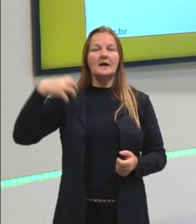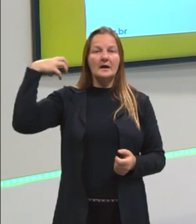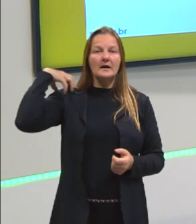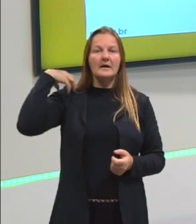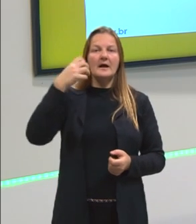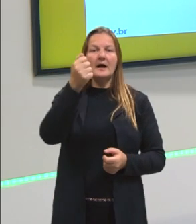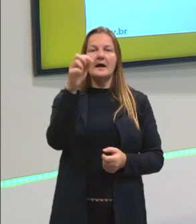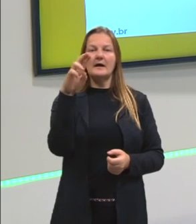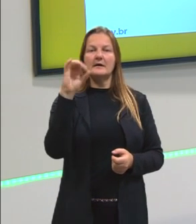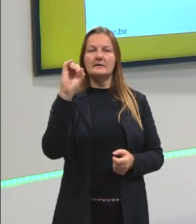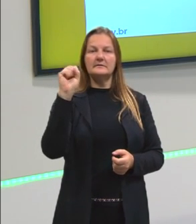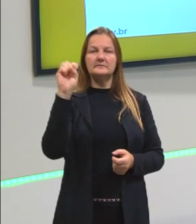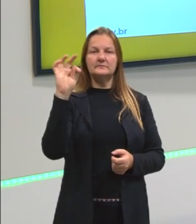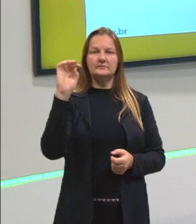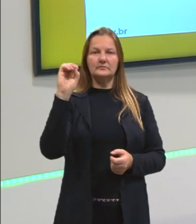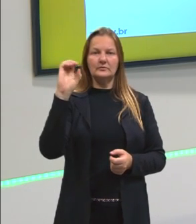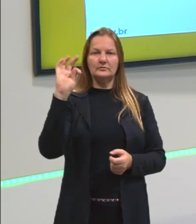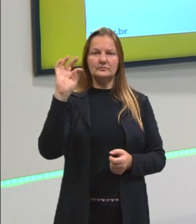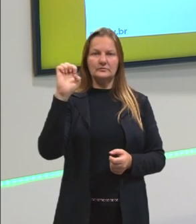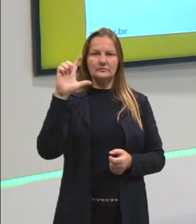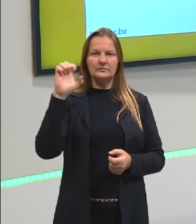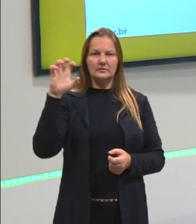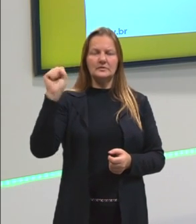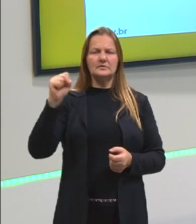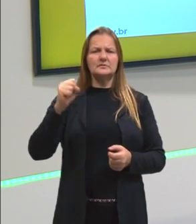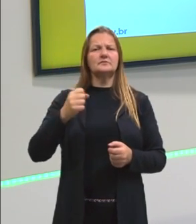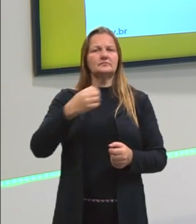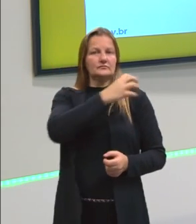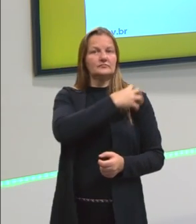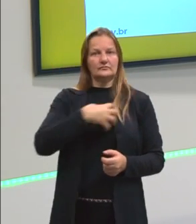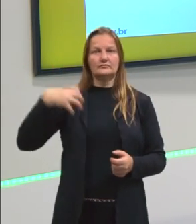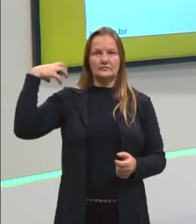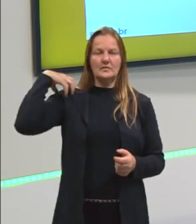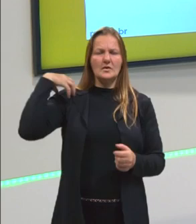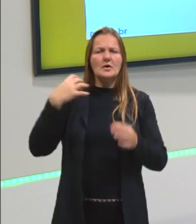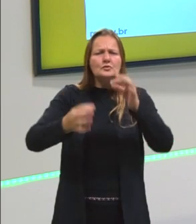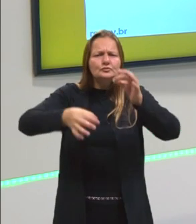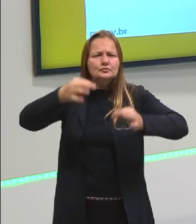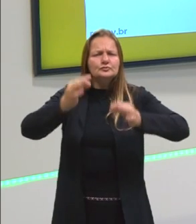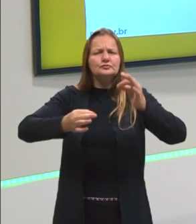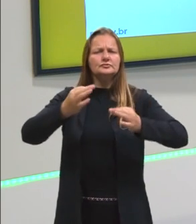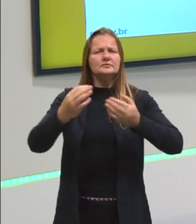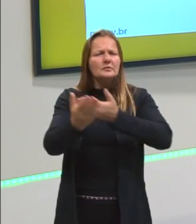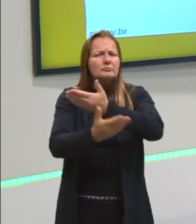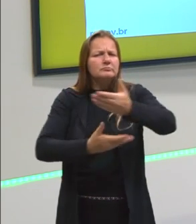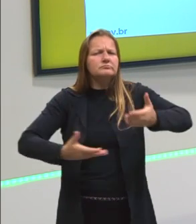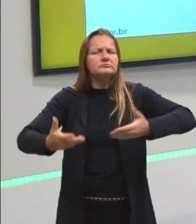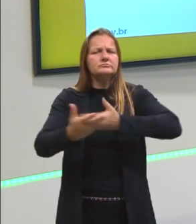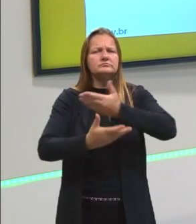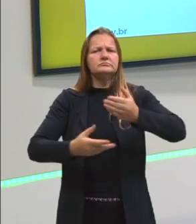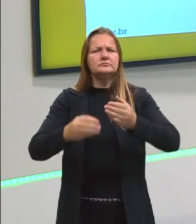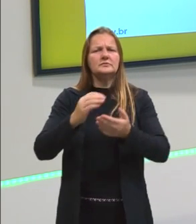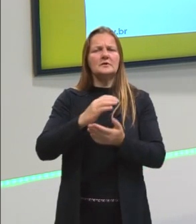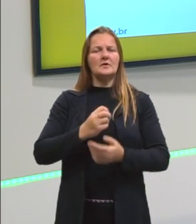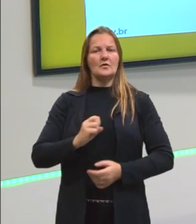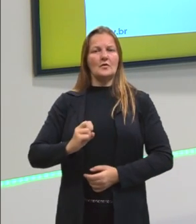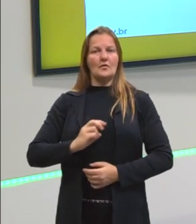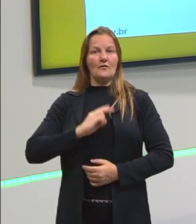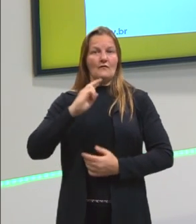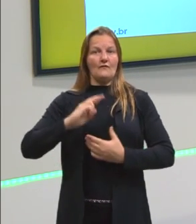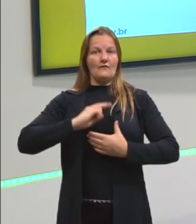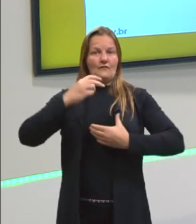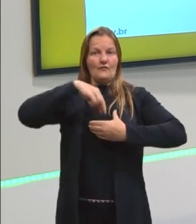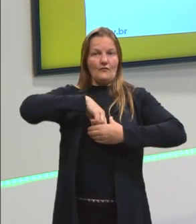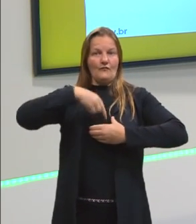vai falar muito isso na justa distribuição, da justiça, lembra o meio termo, a virtude, a